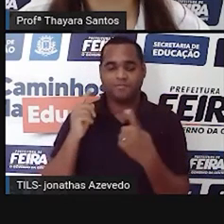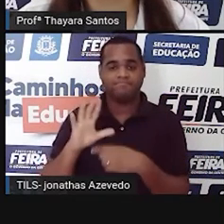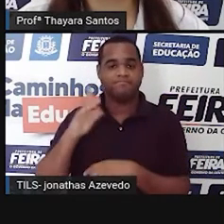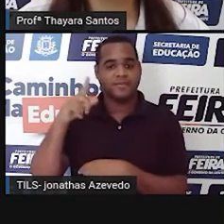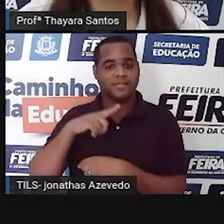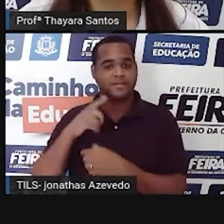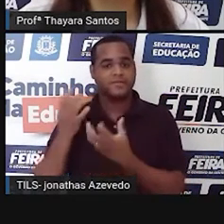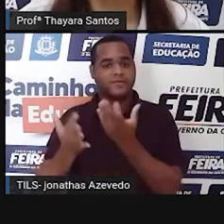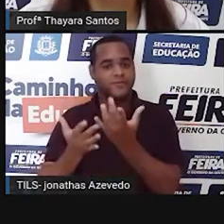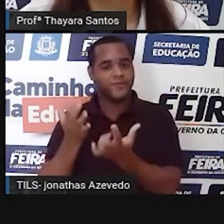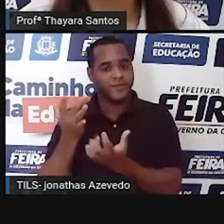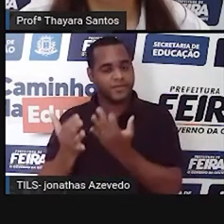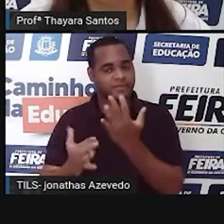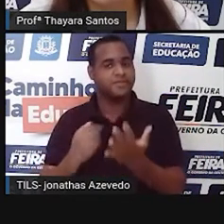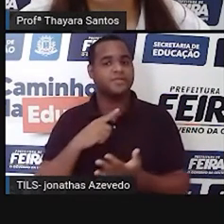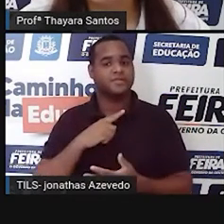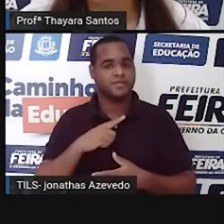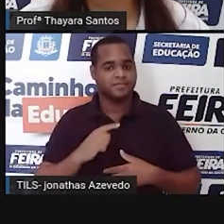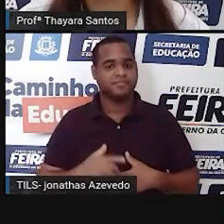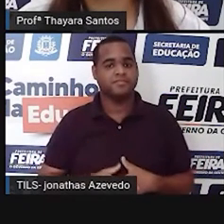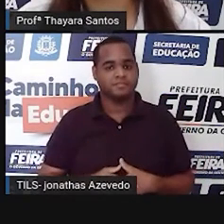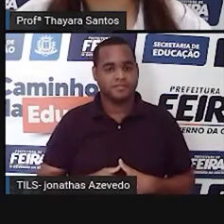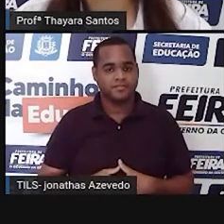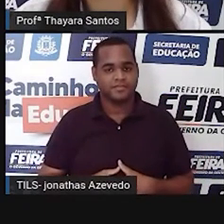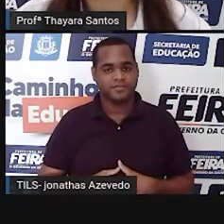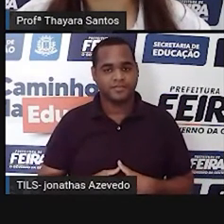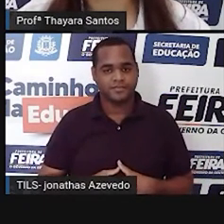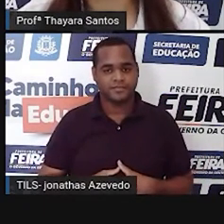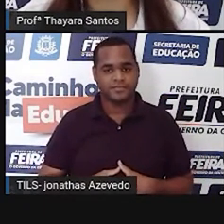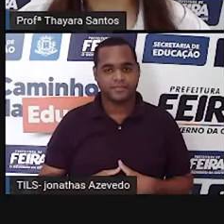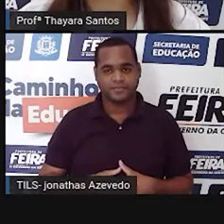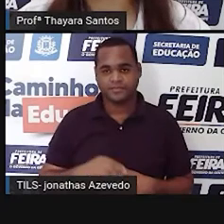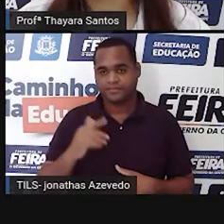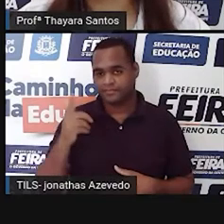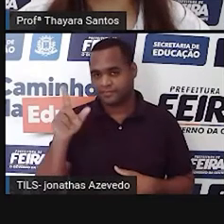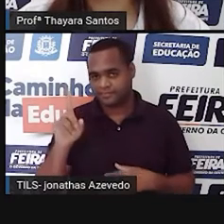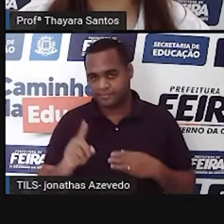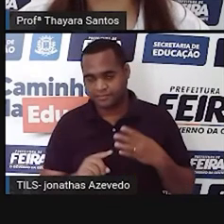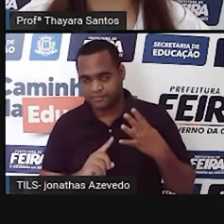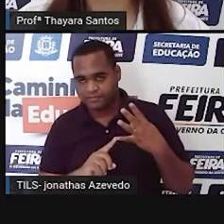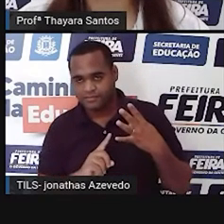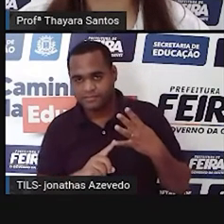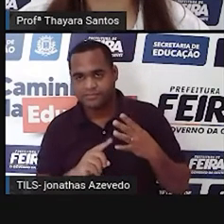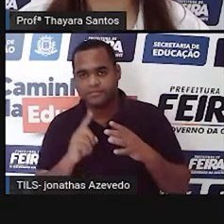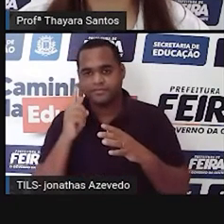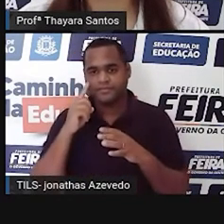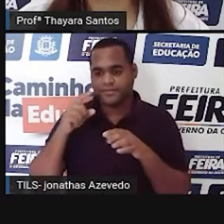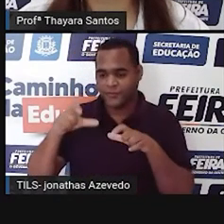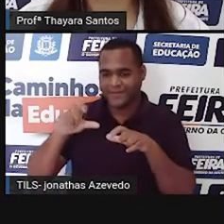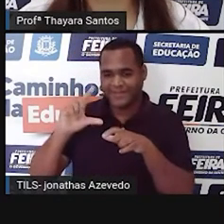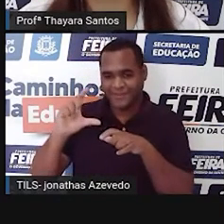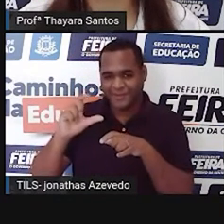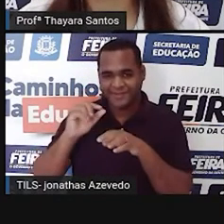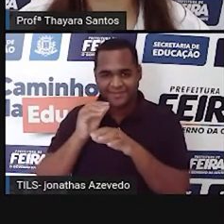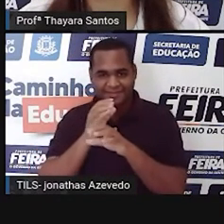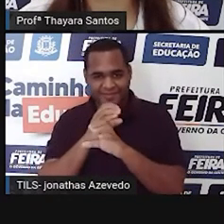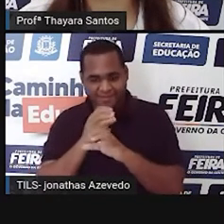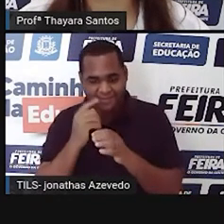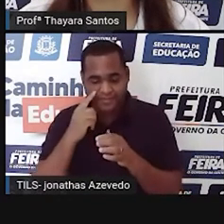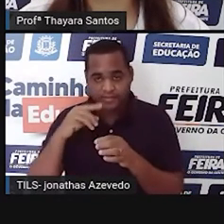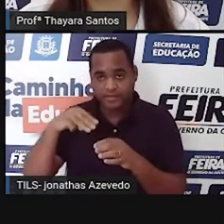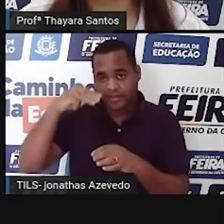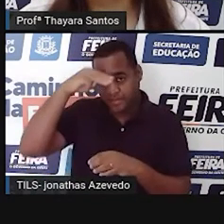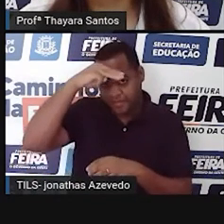esses animais estão morrendo, queimados. E aqui diz o seguinte, o laboratório de monitoramento diz que a área queimada no